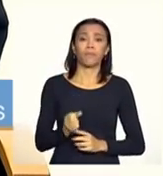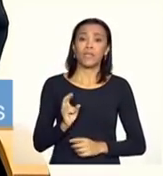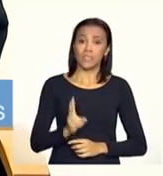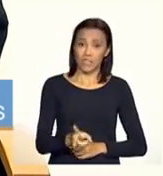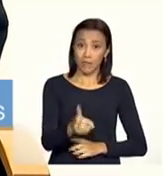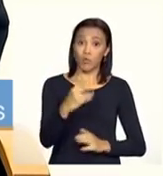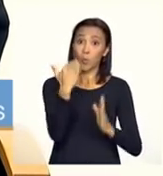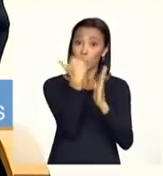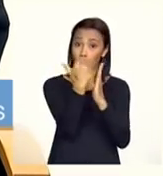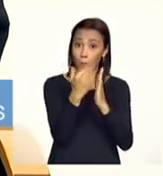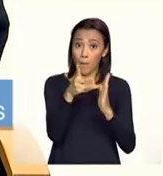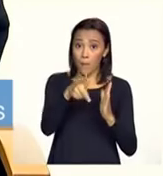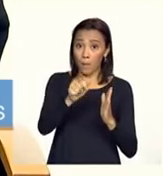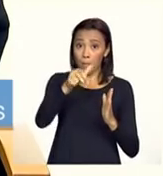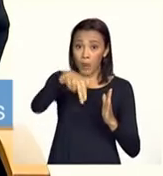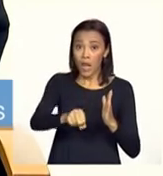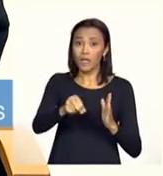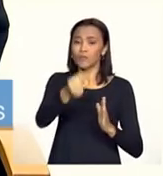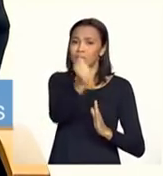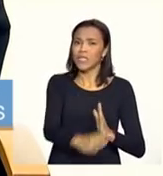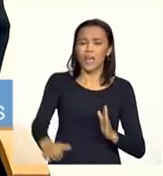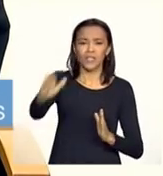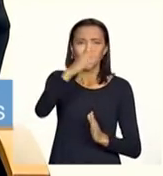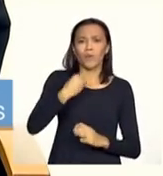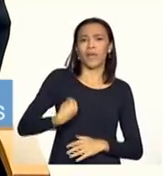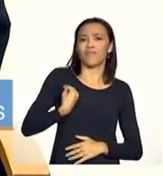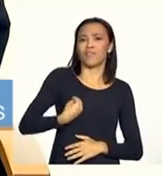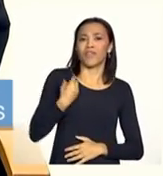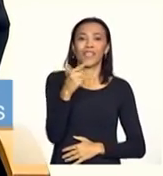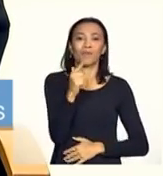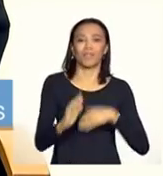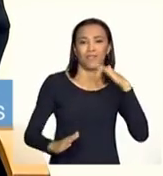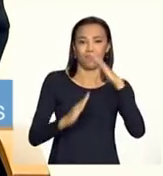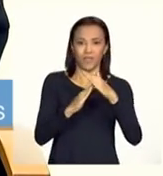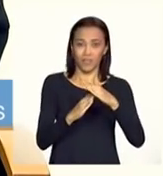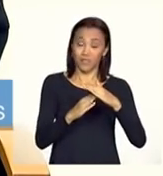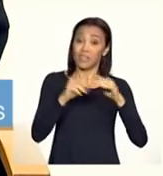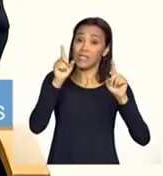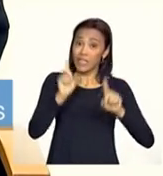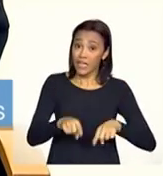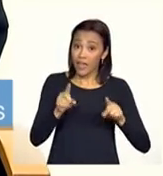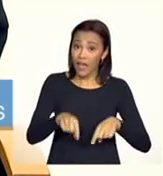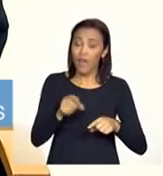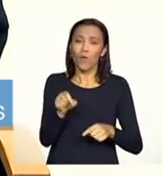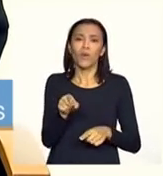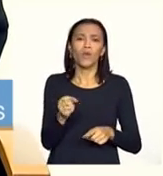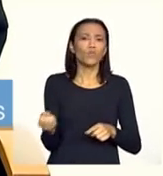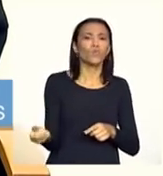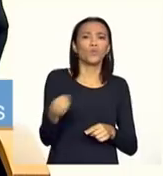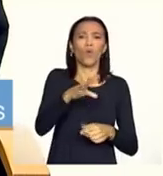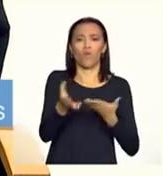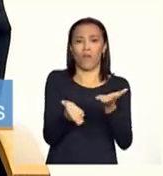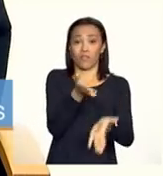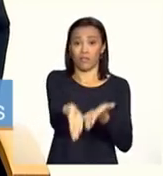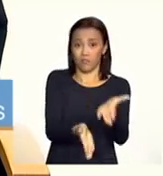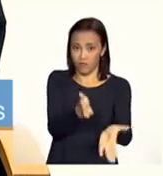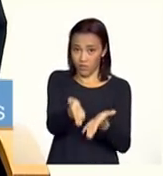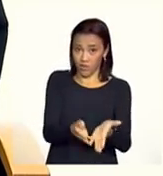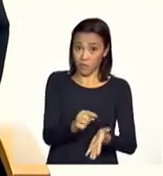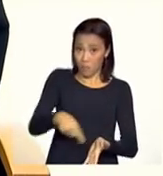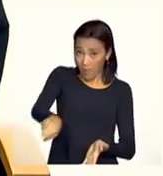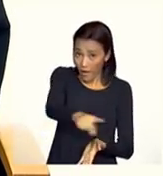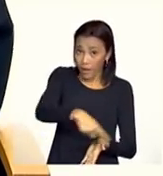plano nacional, o plano Viver Sem Limites, que é um plano que vem exatamente inaugurar um novo atendimento para essas pessoas,